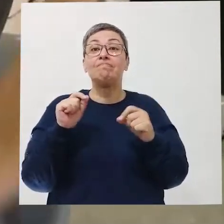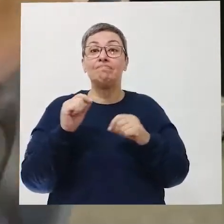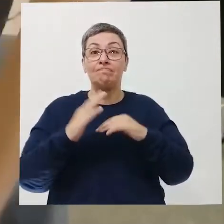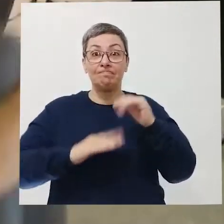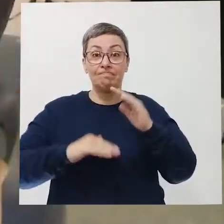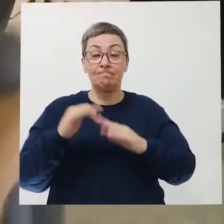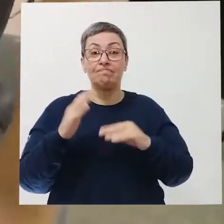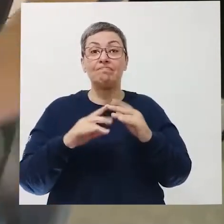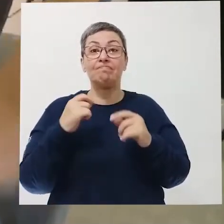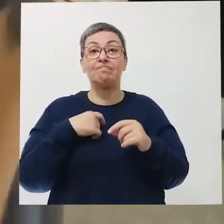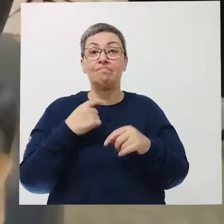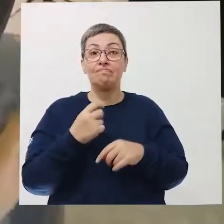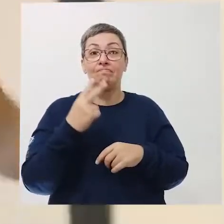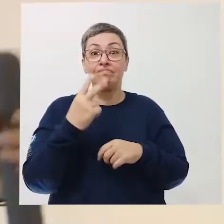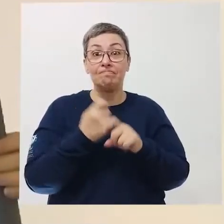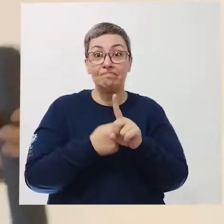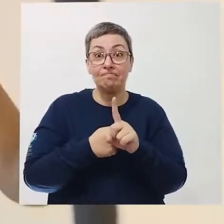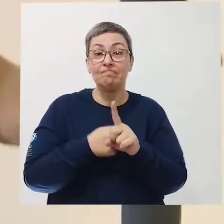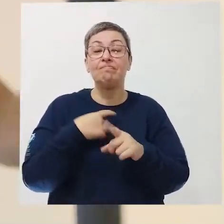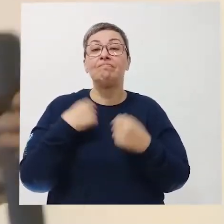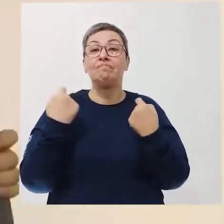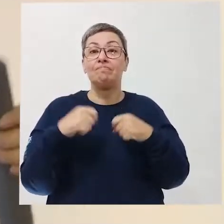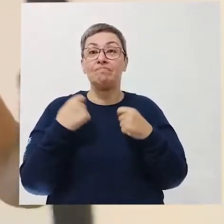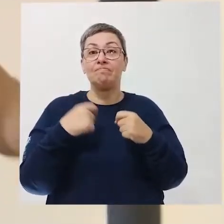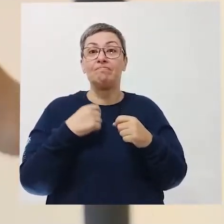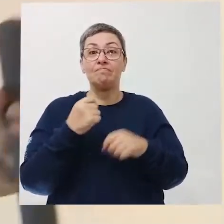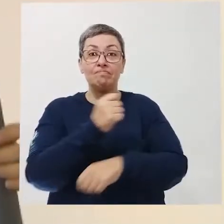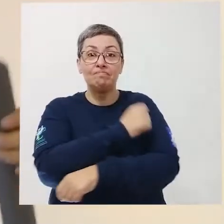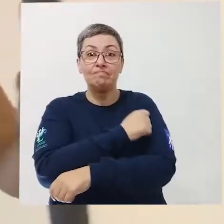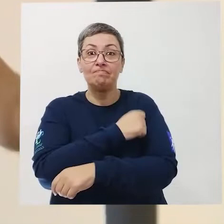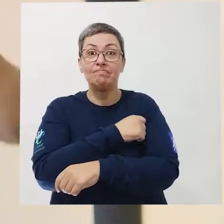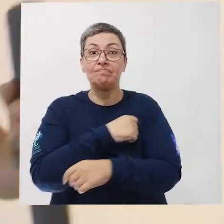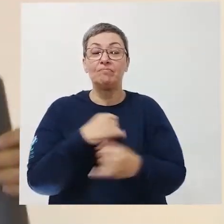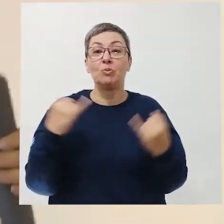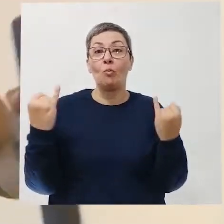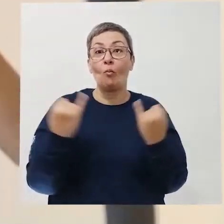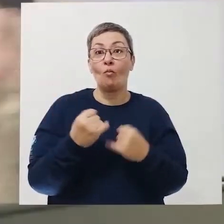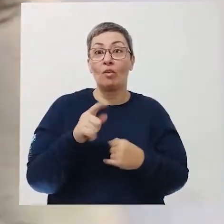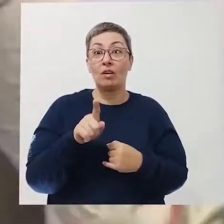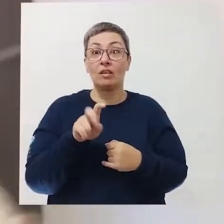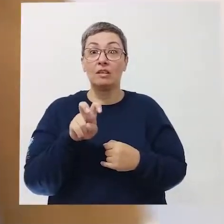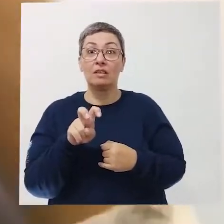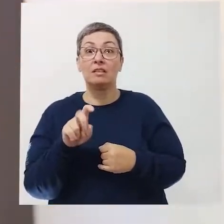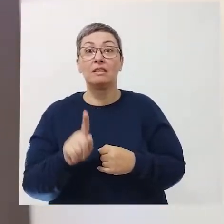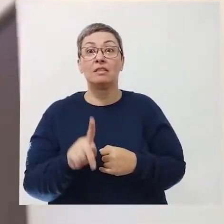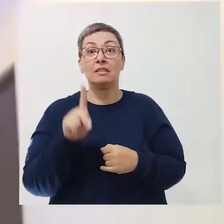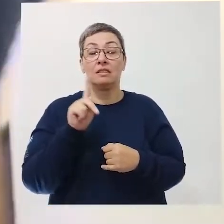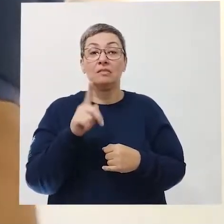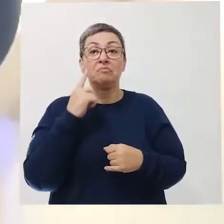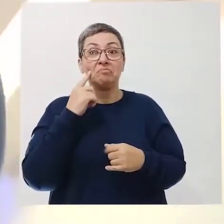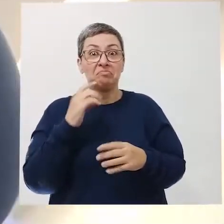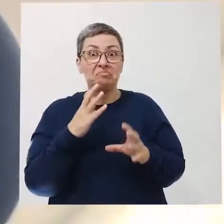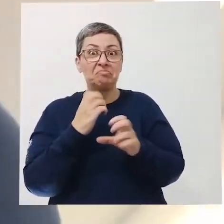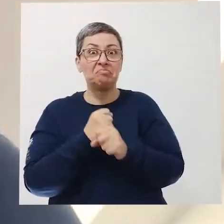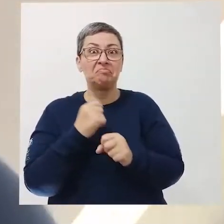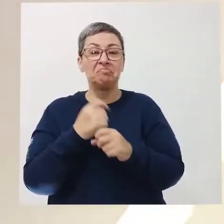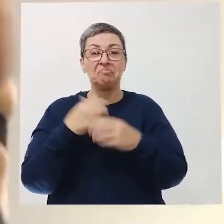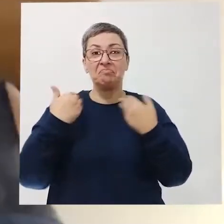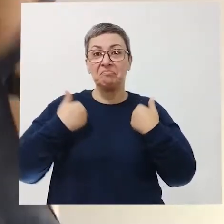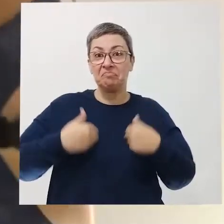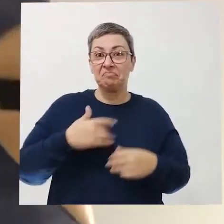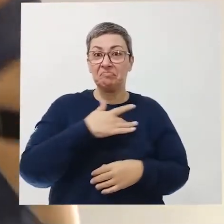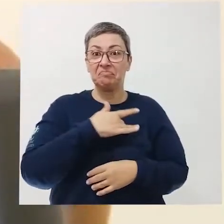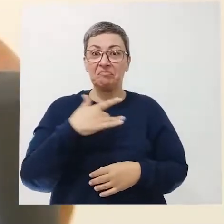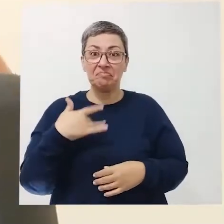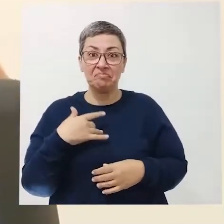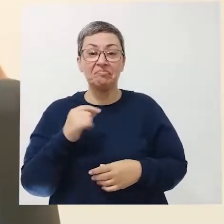física. Há apenas dois meses na academia, a estudante perdeu 15 quilos e já colhe os resultados no físico e na